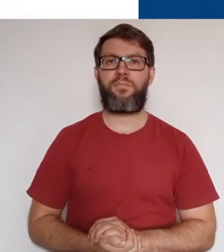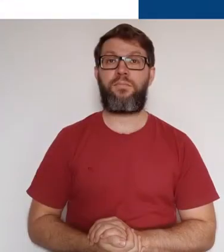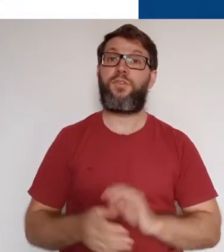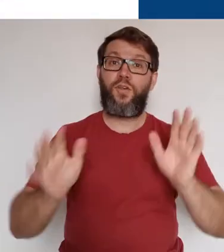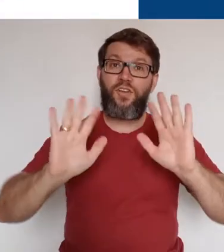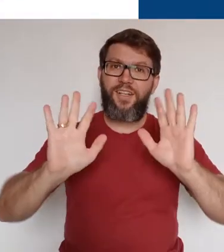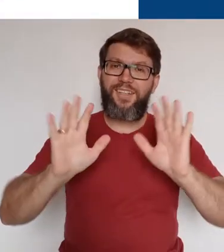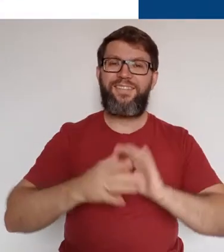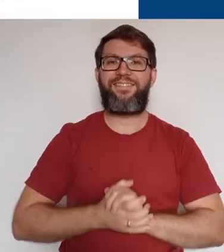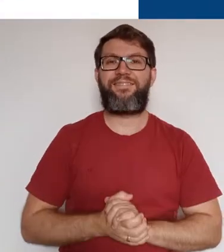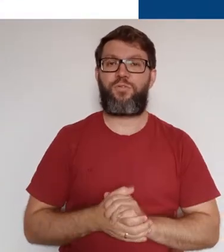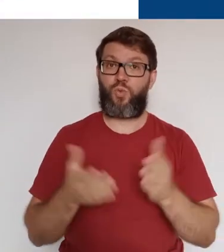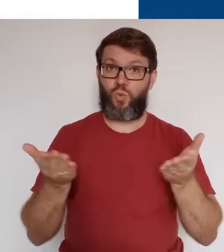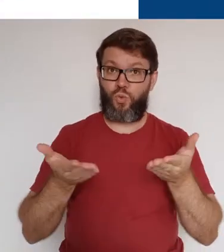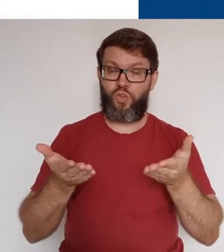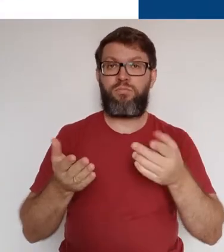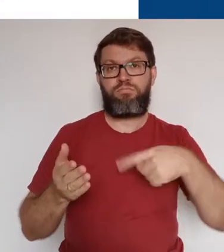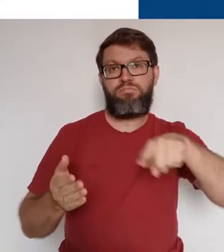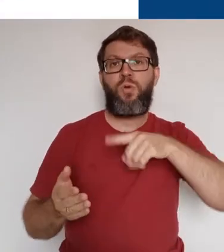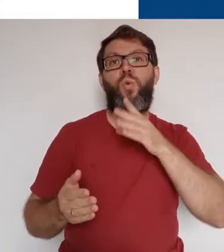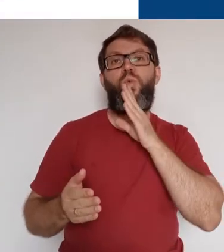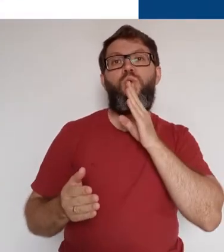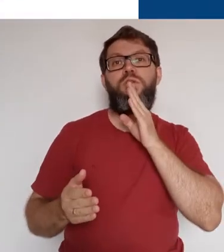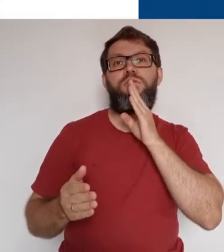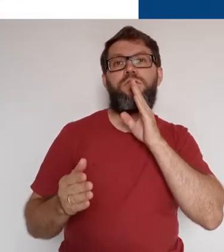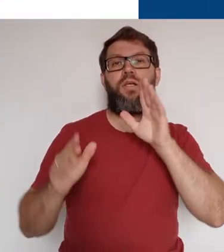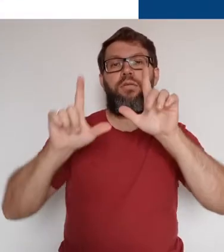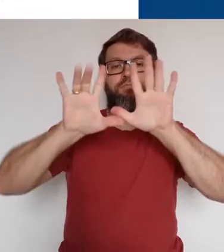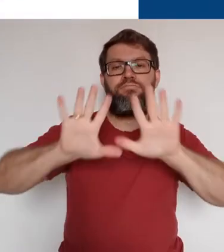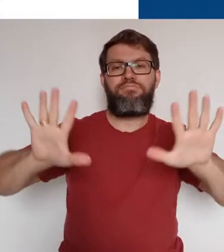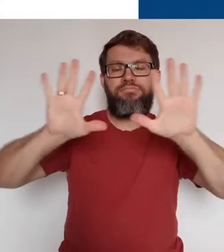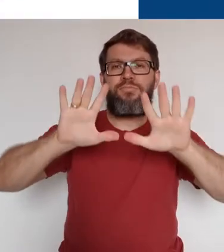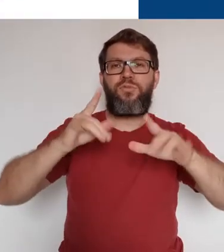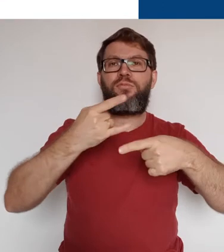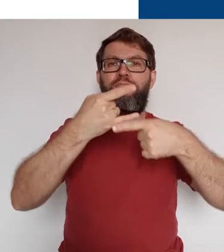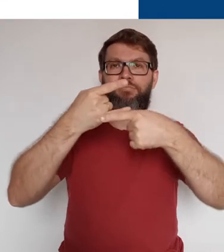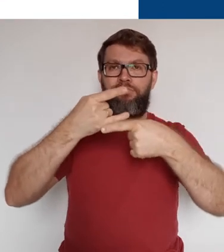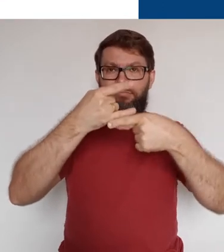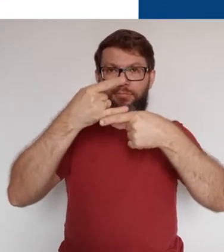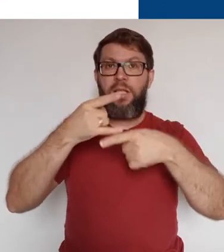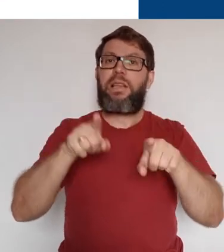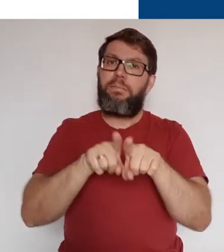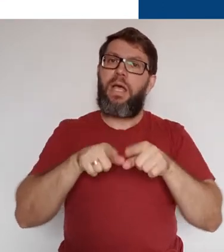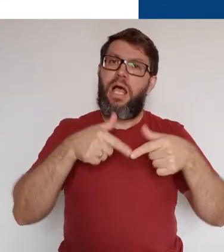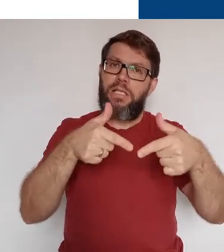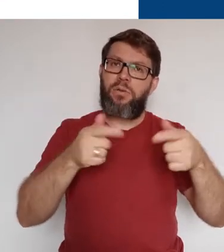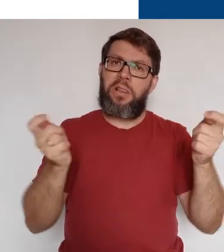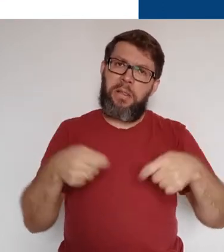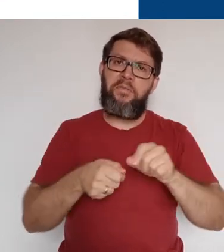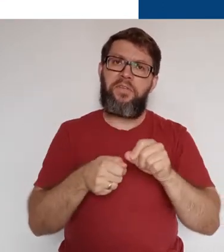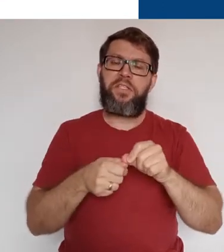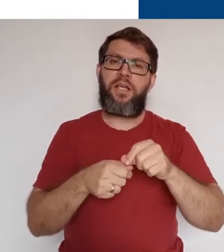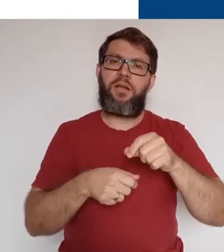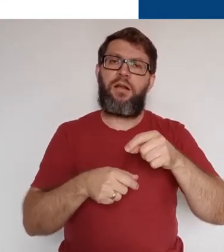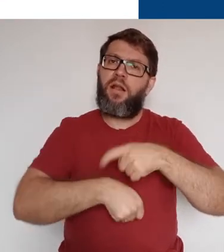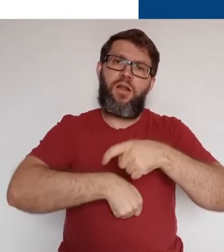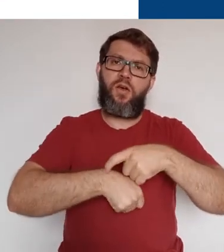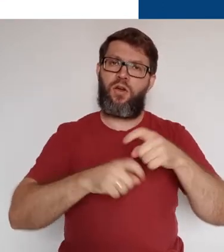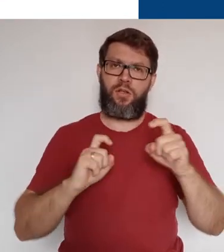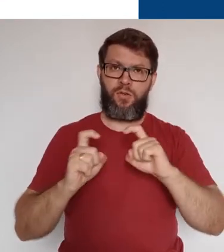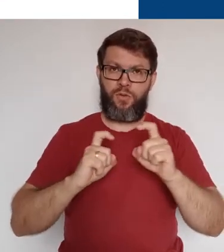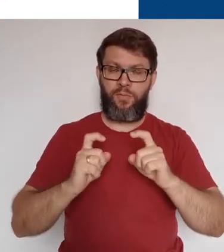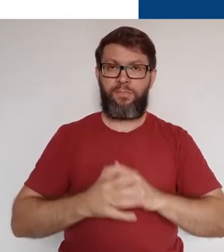Olá, hoje vamos conhecer a interface do Google Meet e ações que podemos realizar durante a reunião.